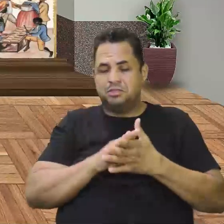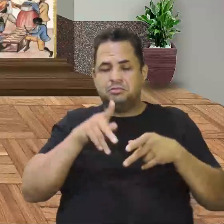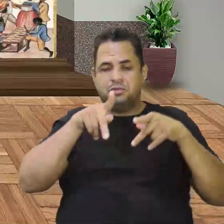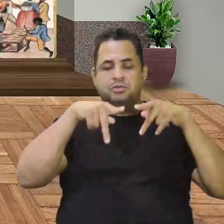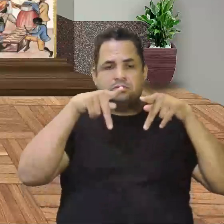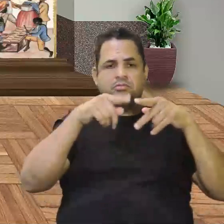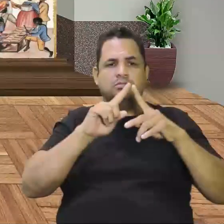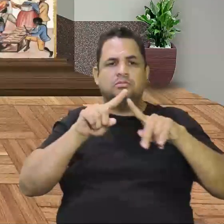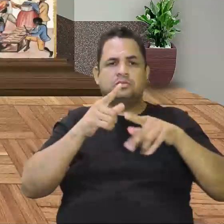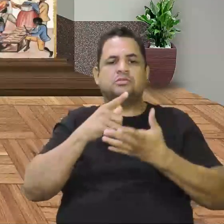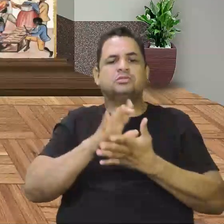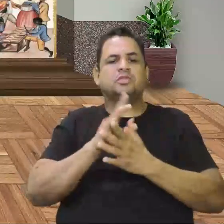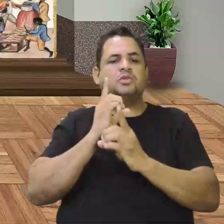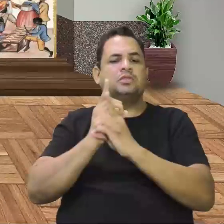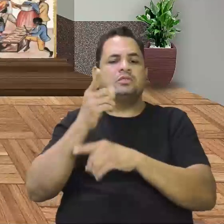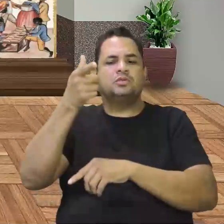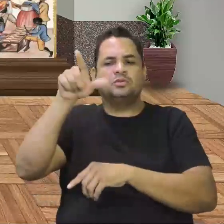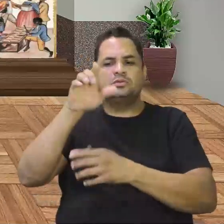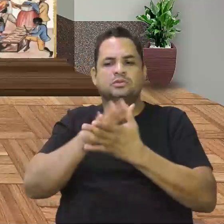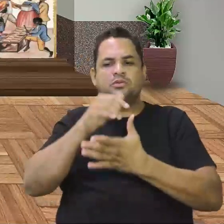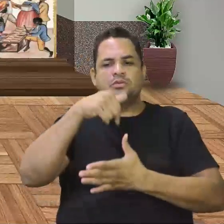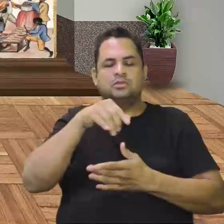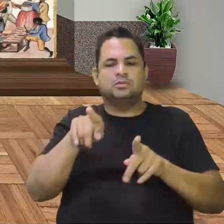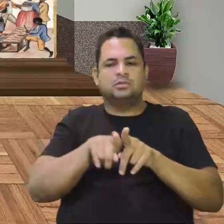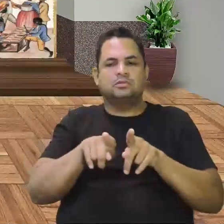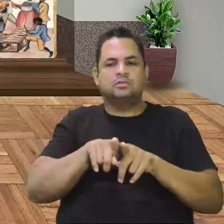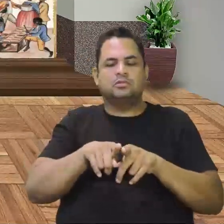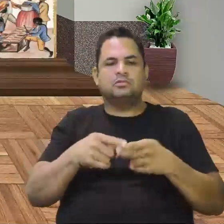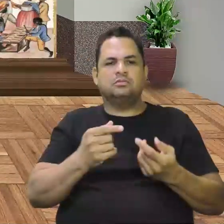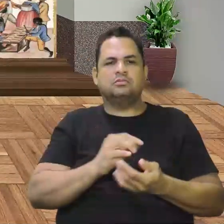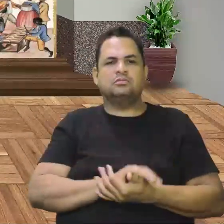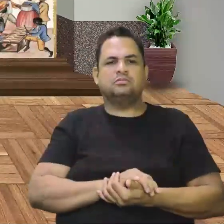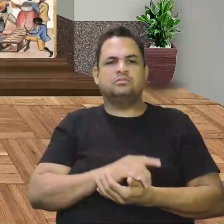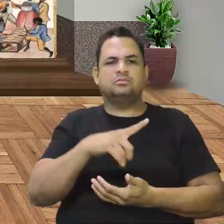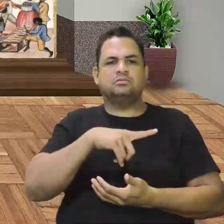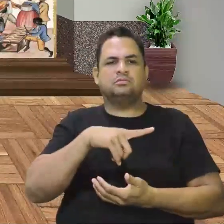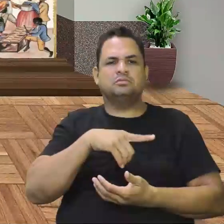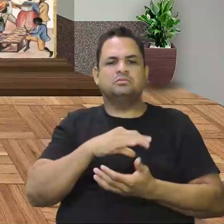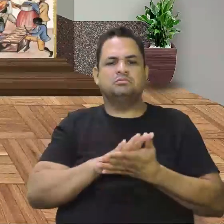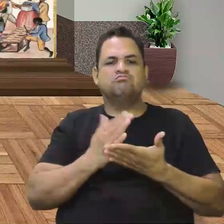Mas outros são encontrados aqui. E há uma subjugação.